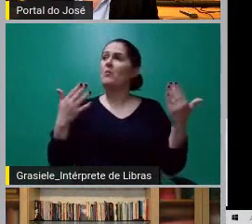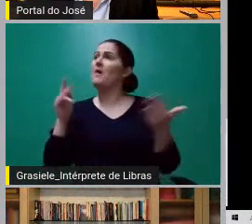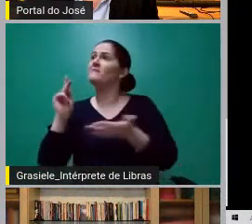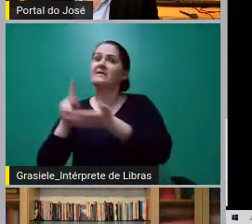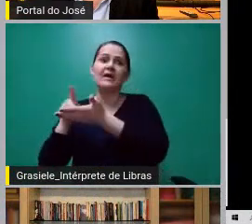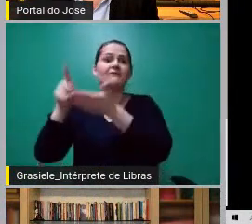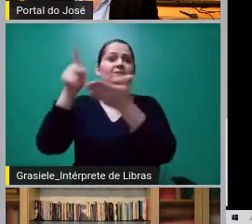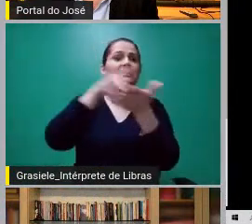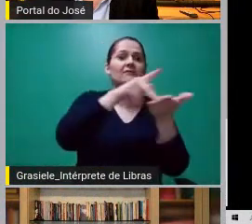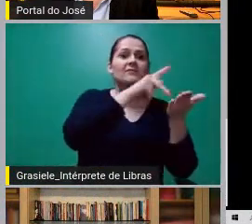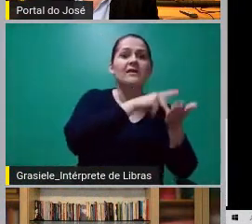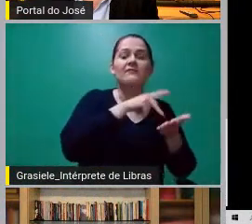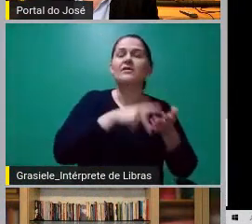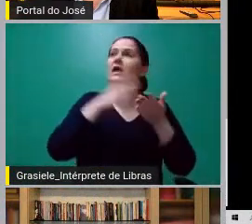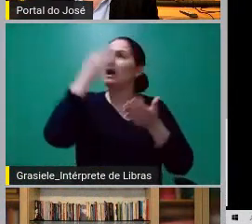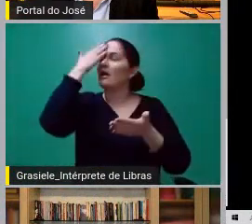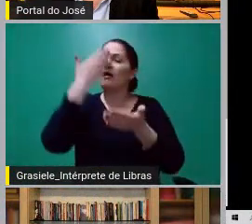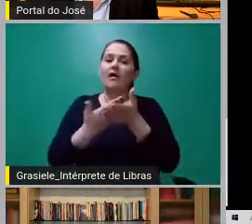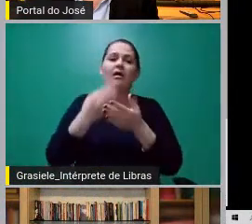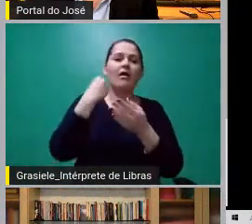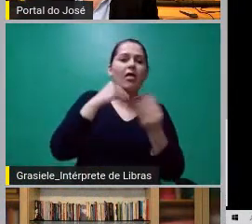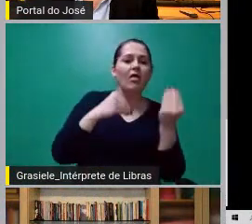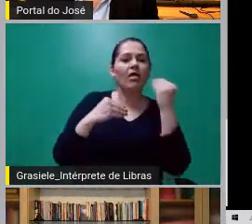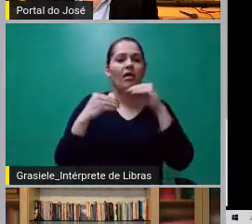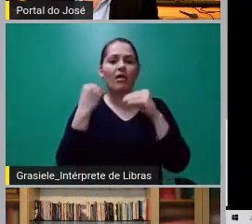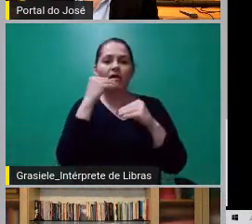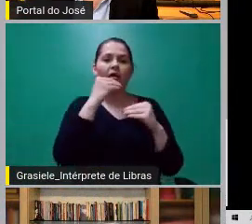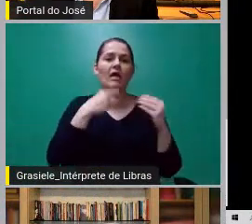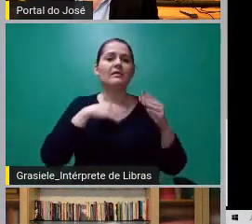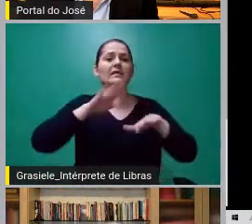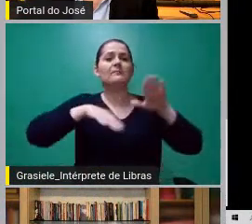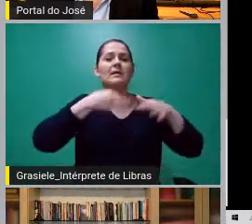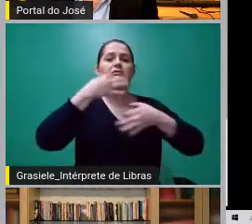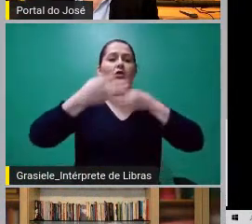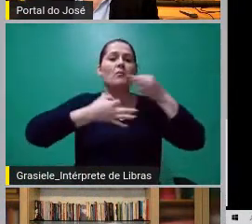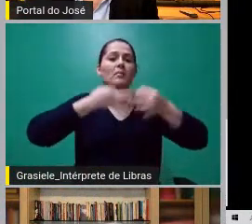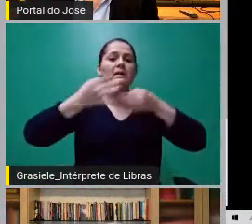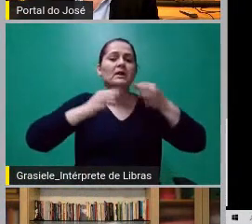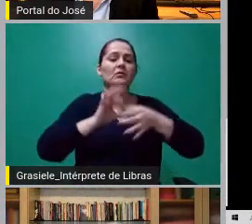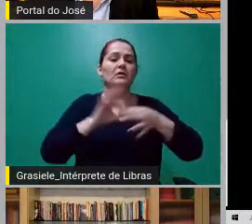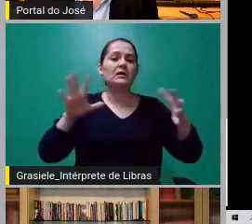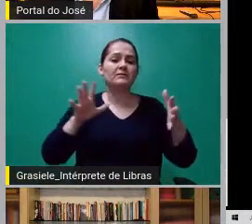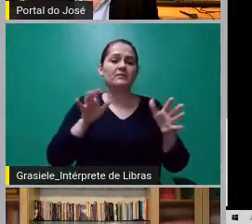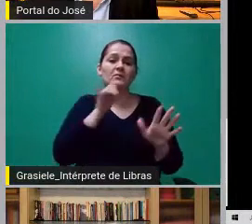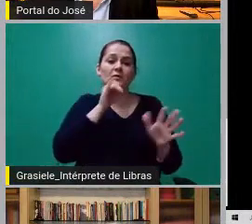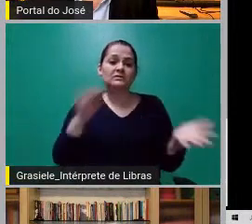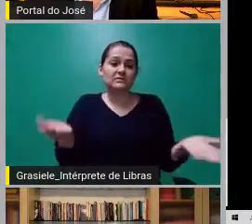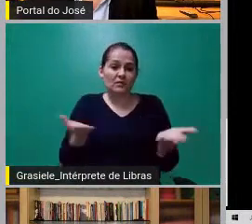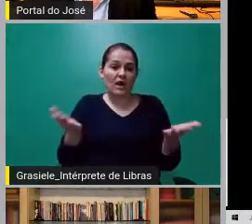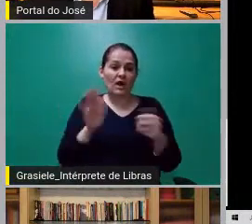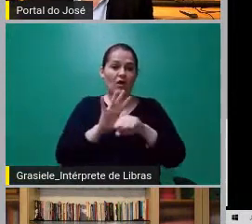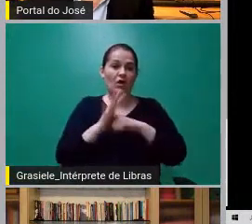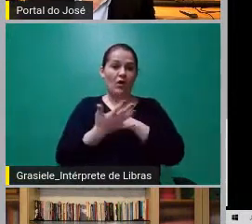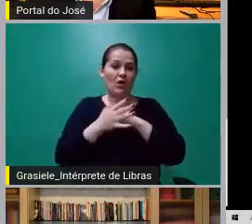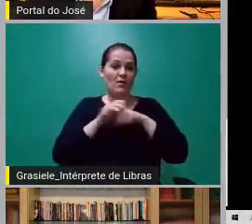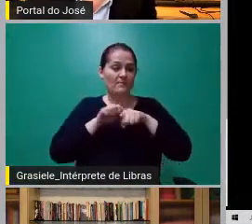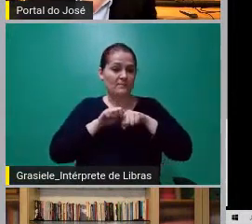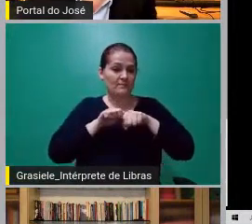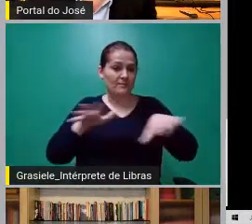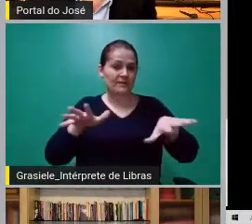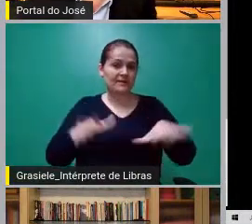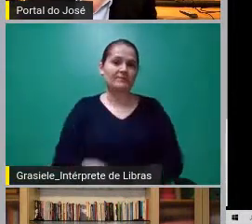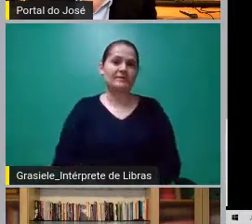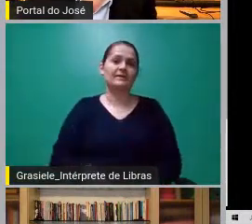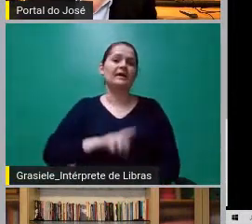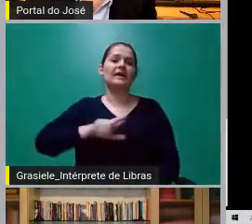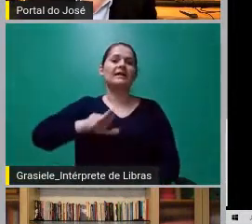apenas da opinião de cada pessoa. Como, por exemplo, isso que a gente tem visto agora em relação à pandemia. já não é mais a